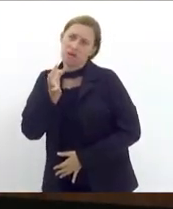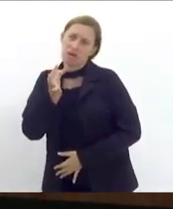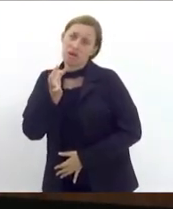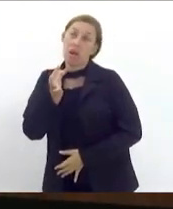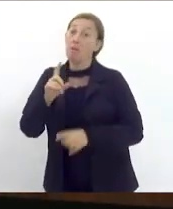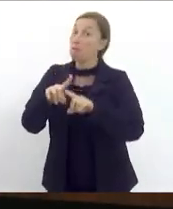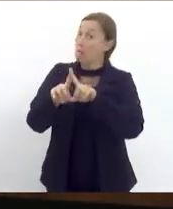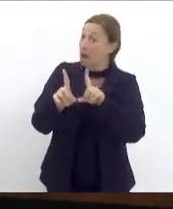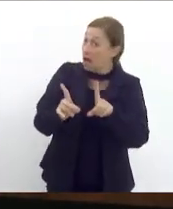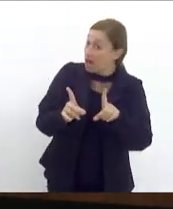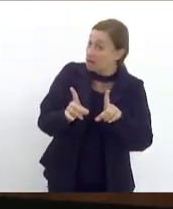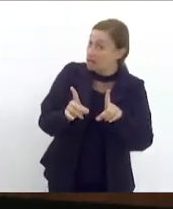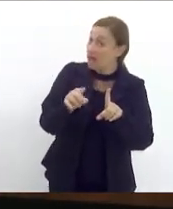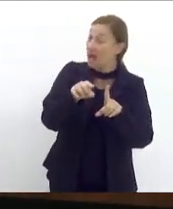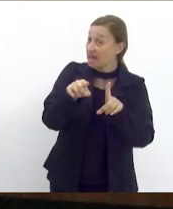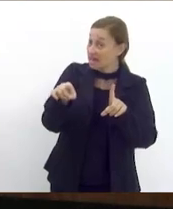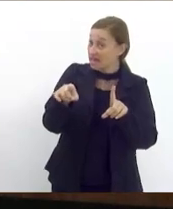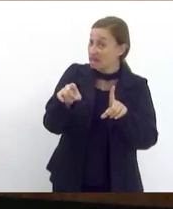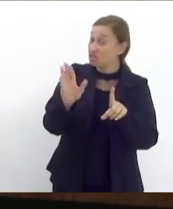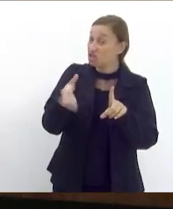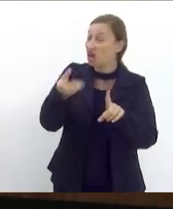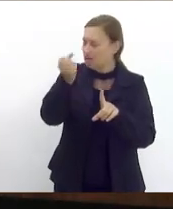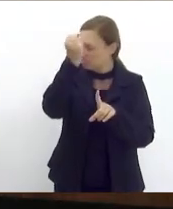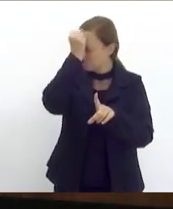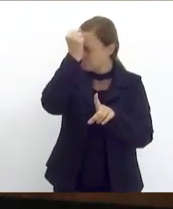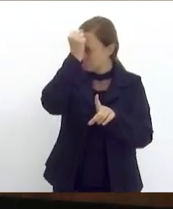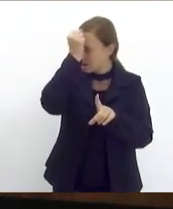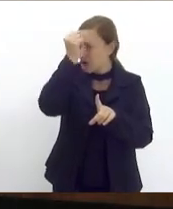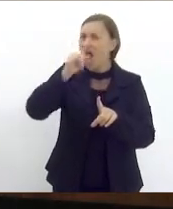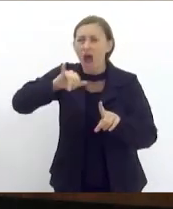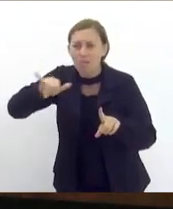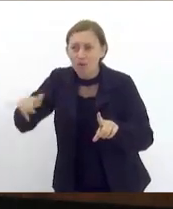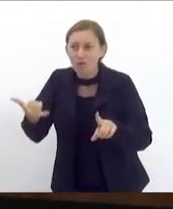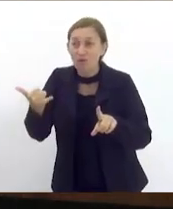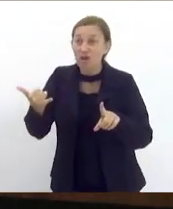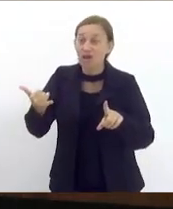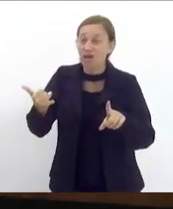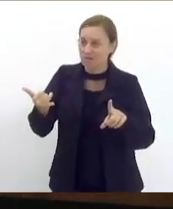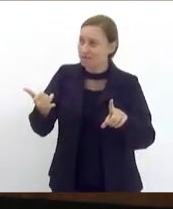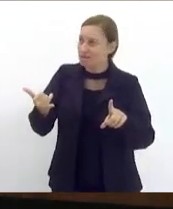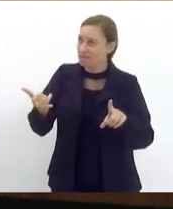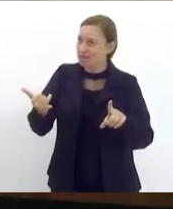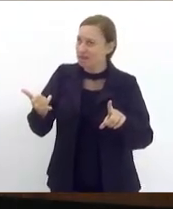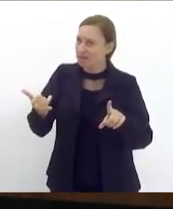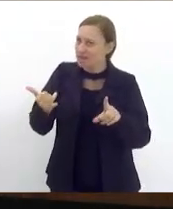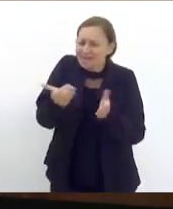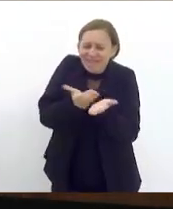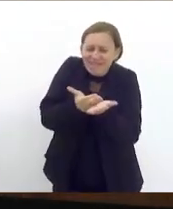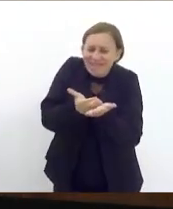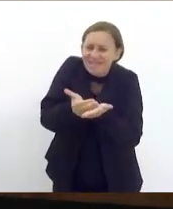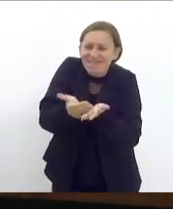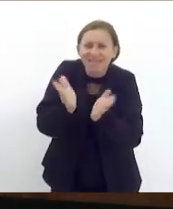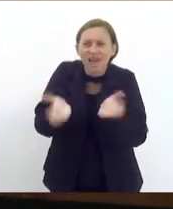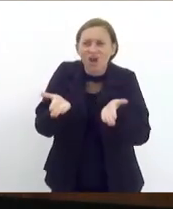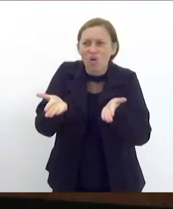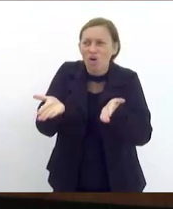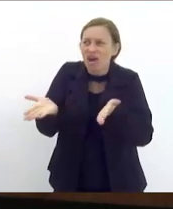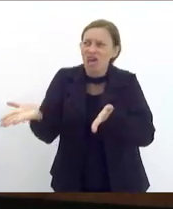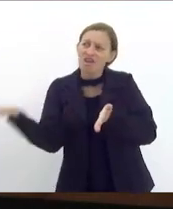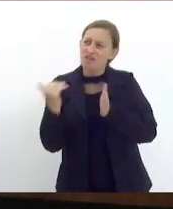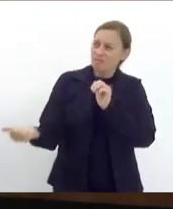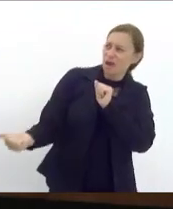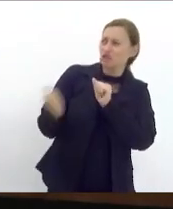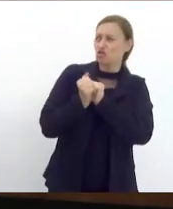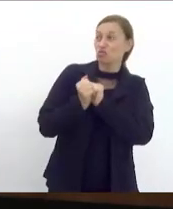aqueles que estão já arrependidos aproveitem o muro está baixo o muro está baixo pulem para cá